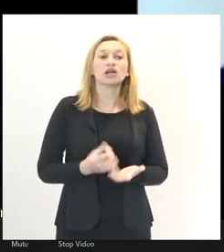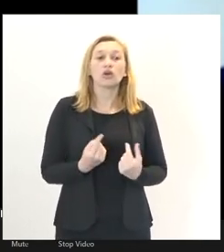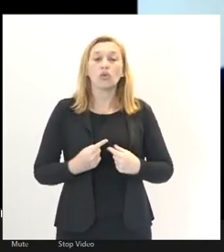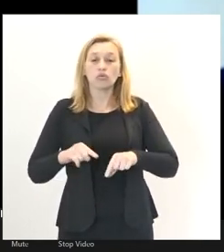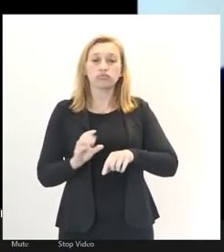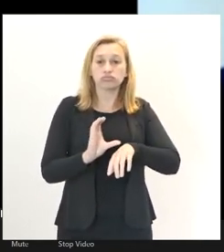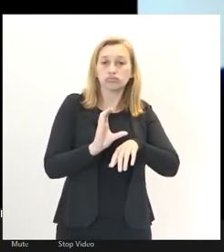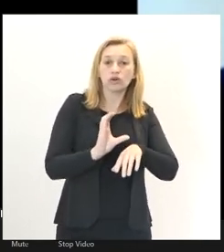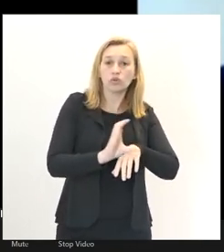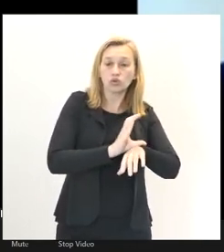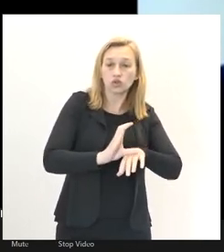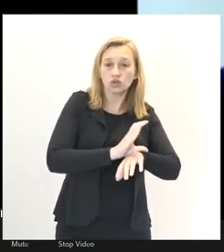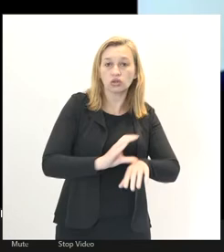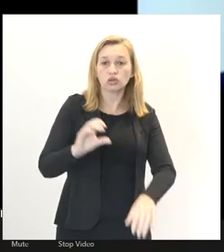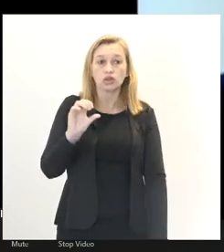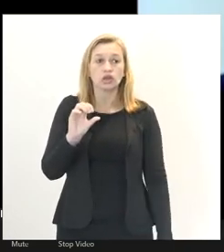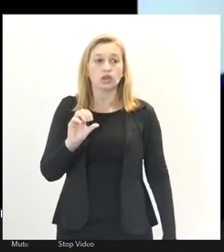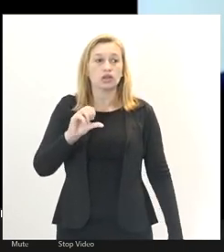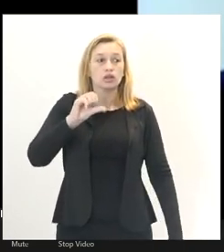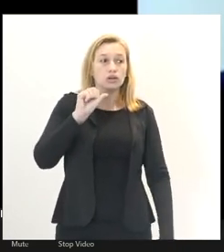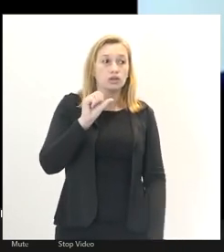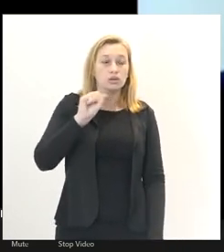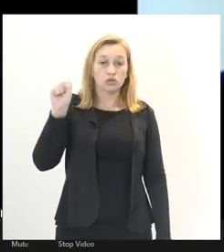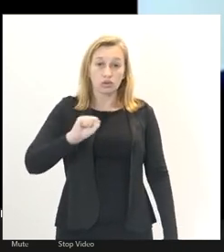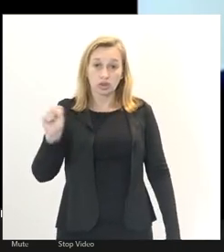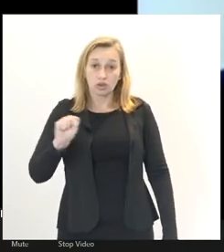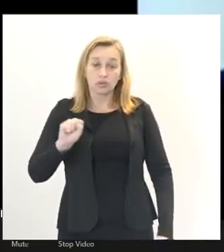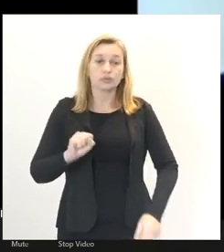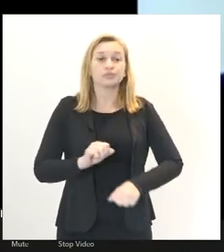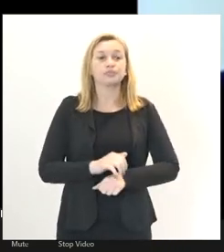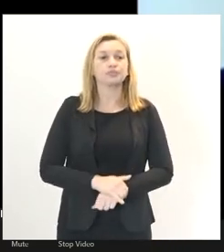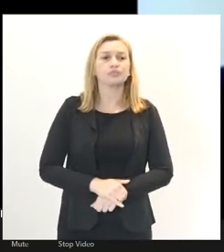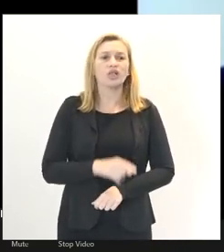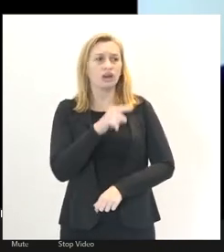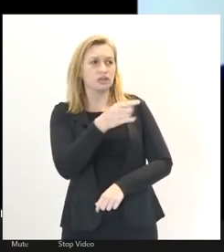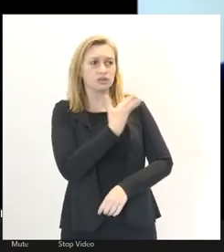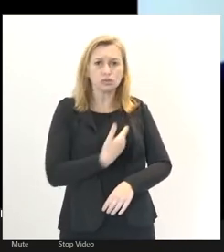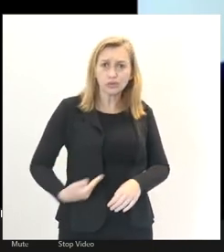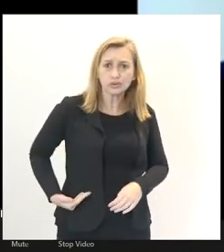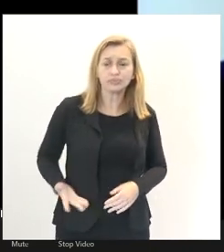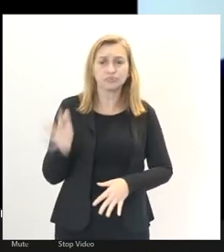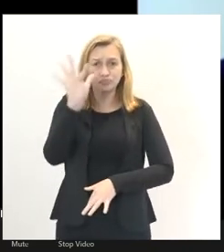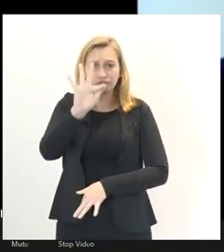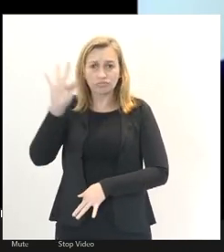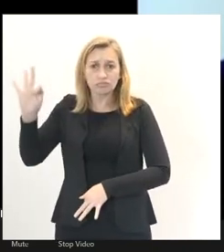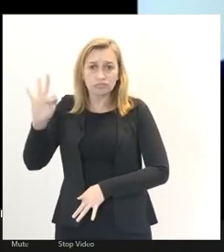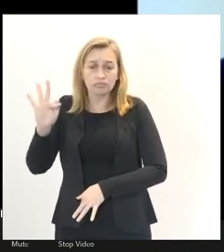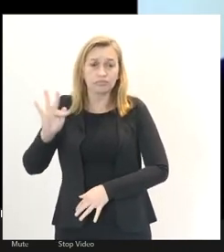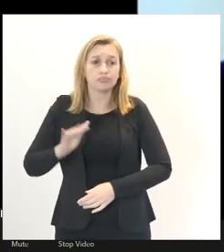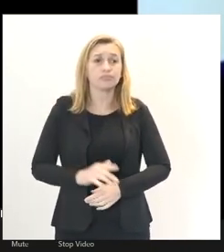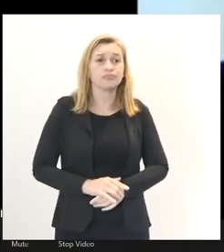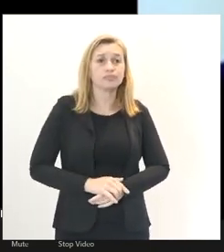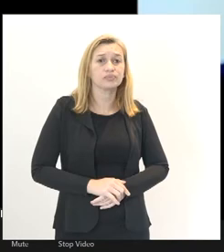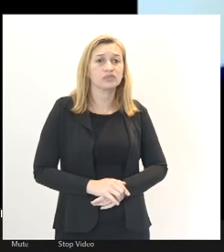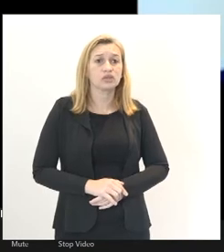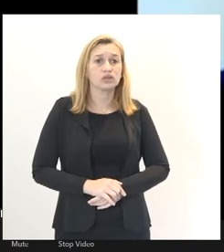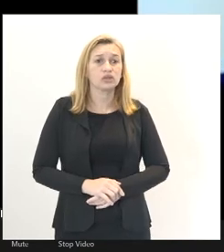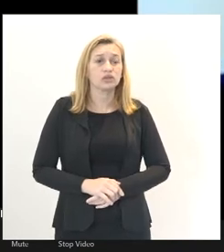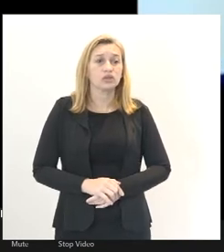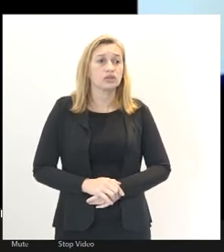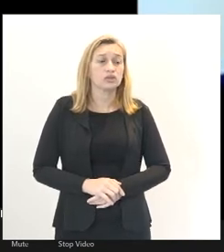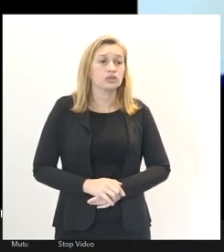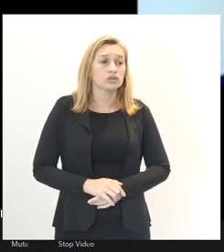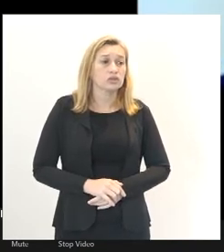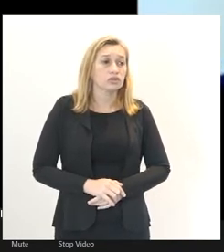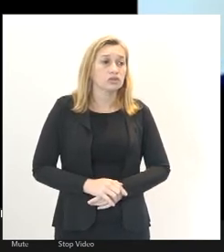cidadã de 1988. Esse governo federal que está, não tem legitimidade